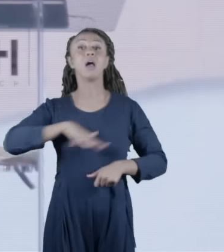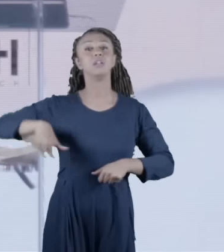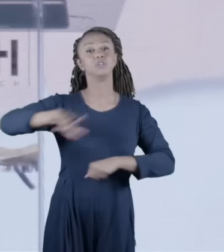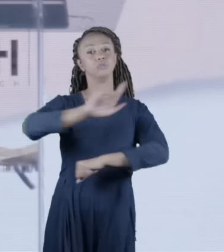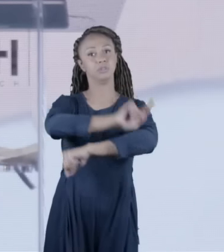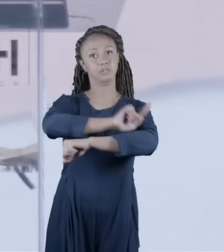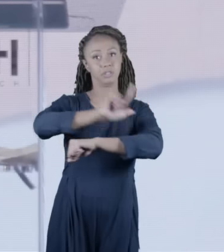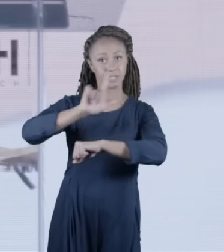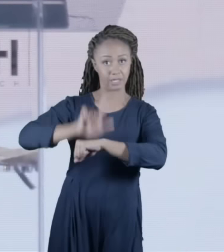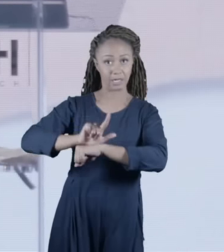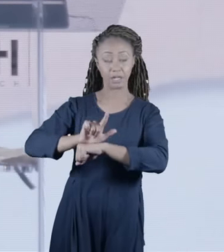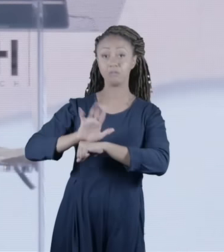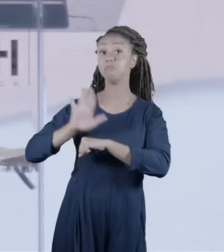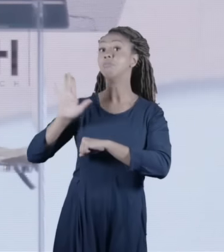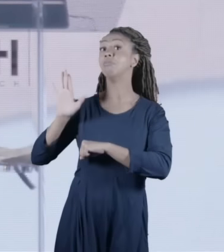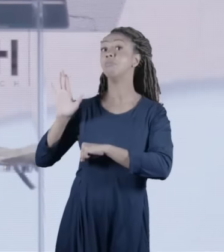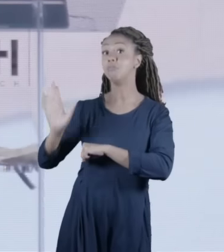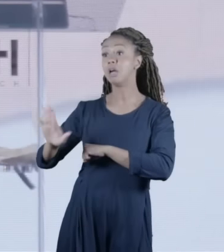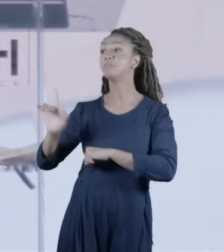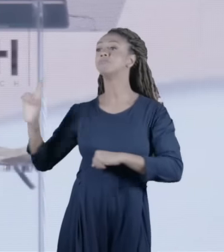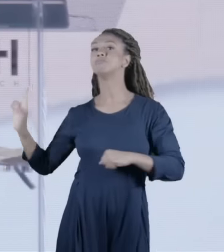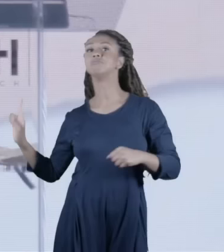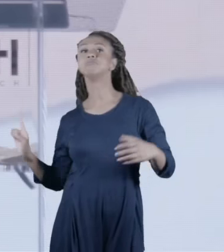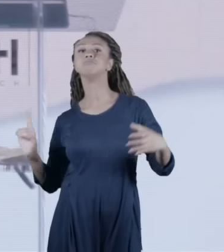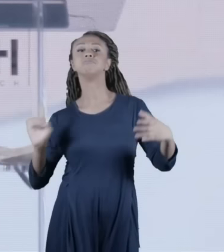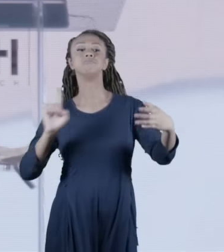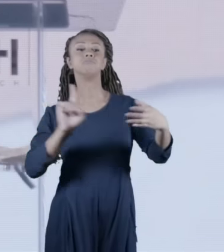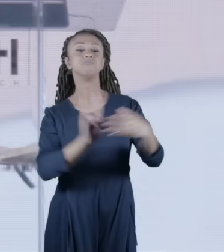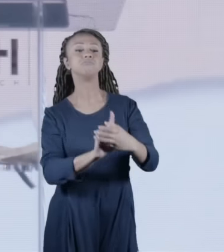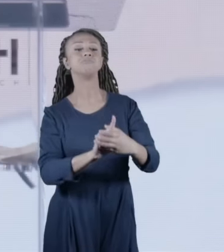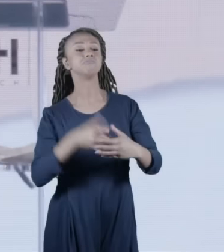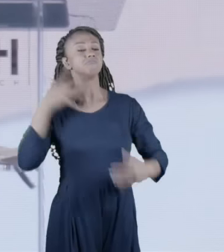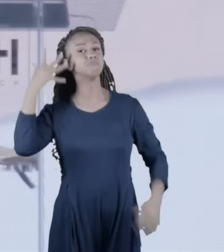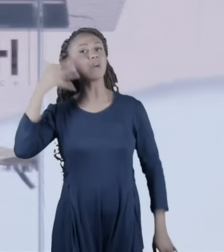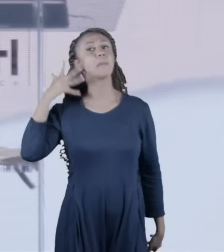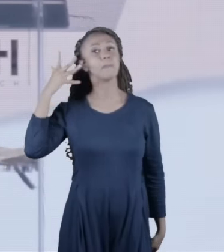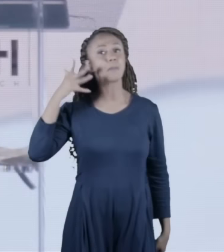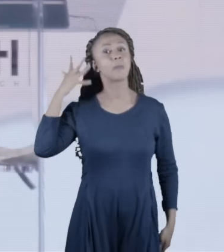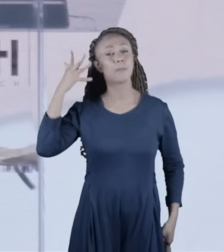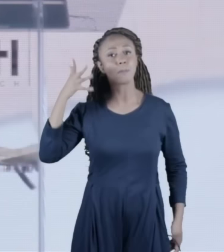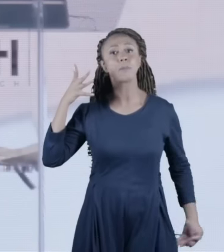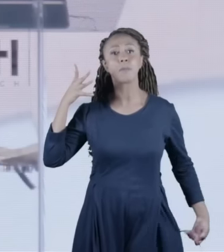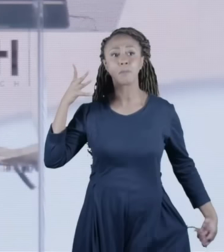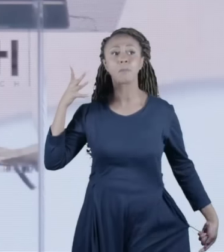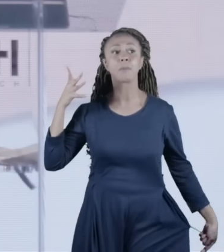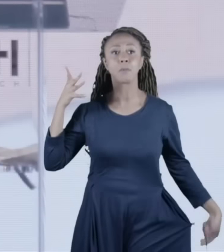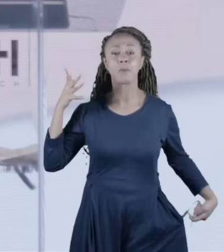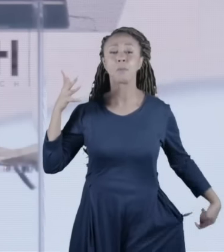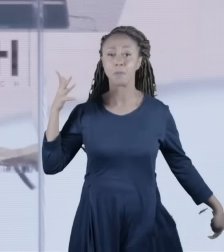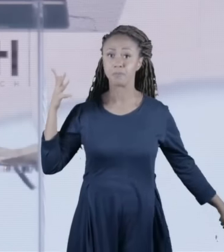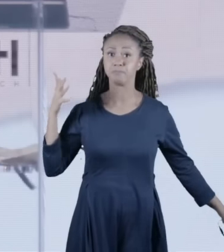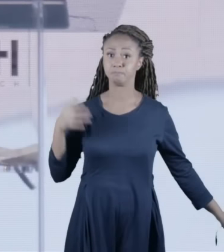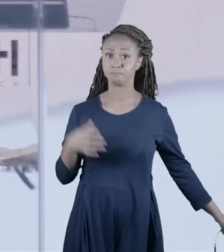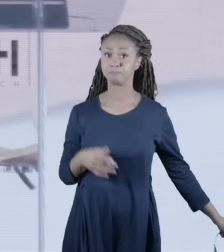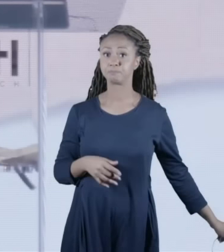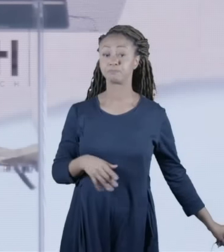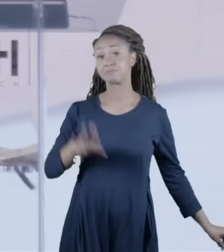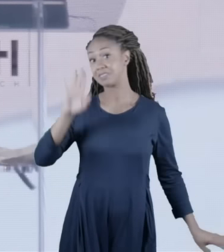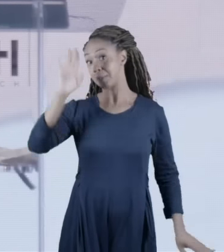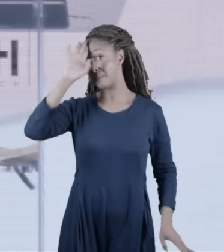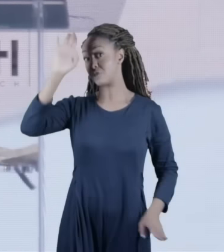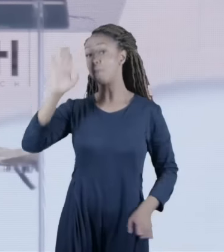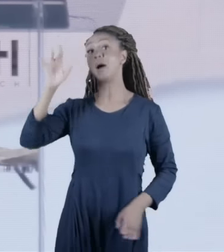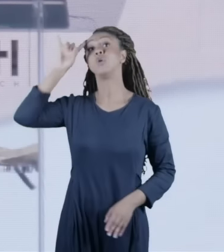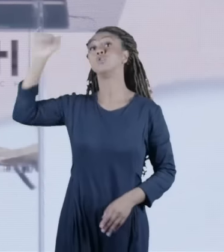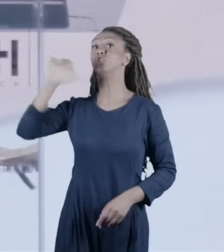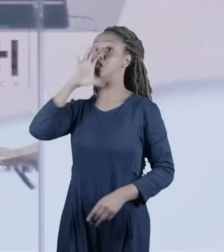caso mas ele ia a sua pátria entre os seus e pregava em sinagogas principalmente no sábado nem sempre